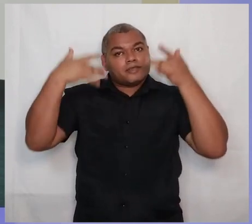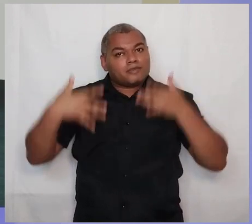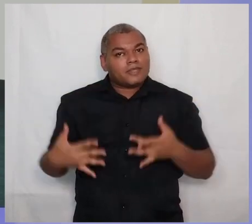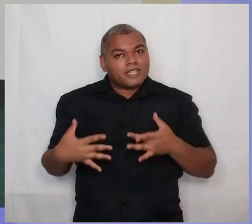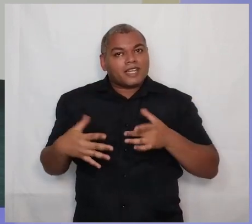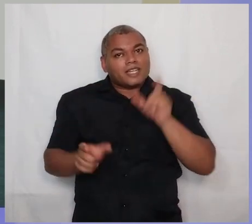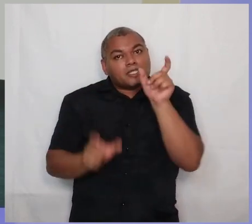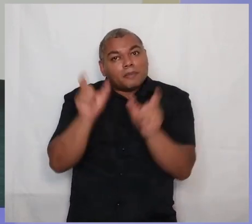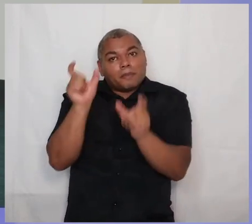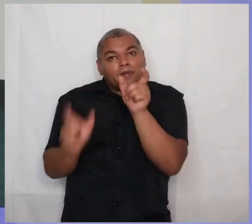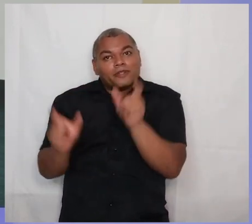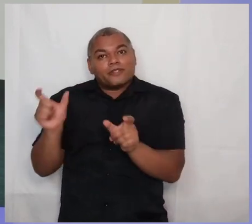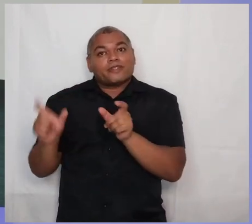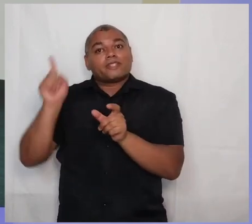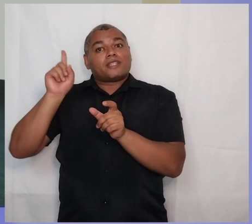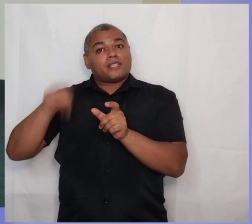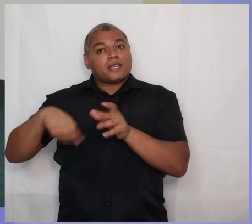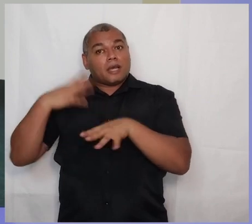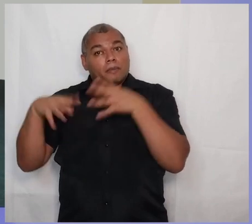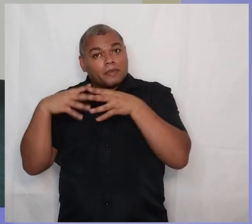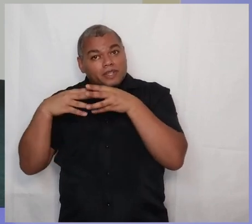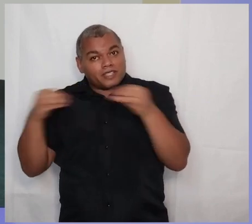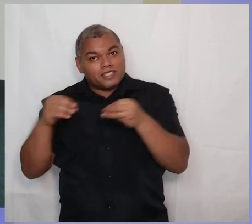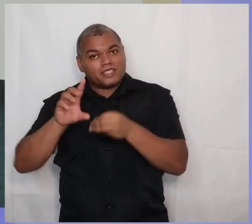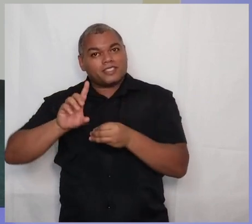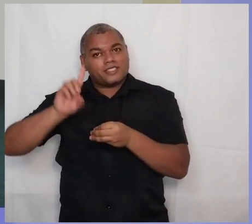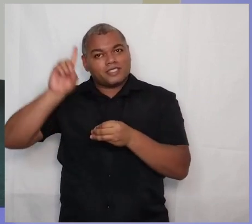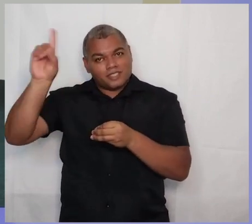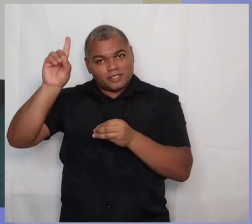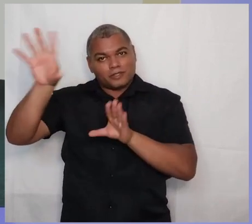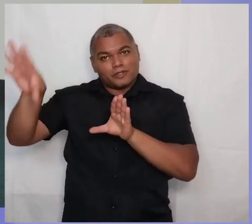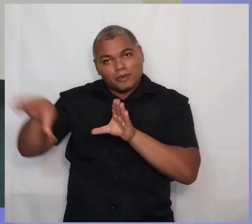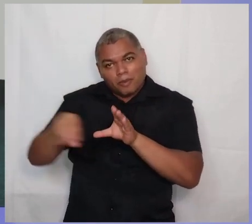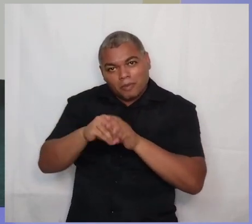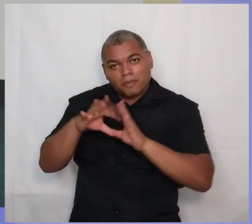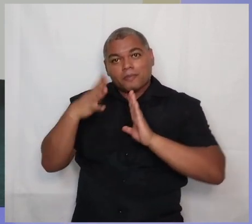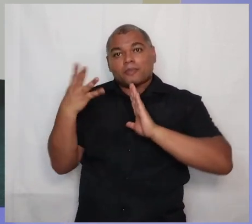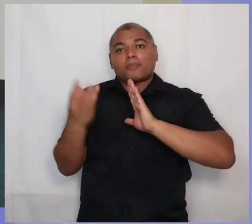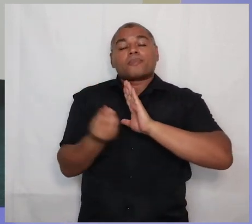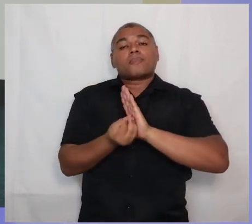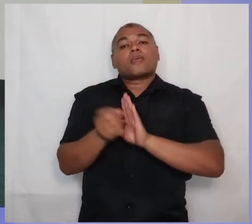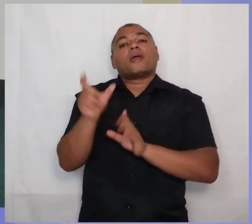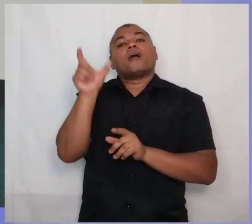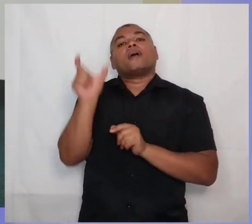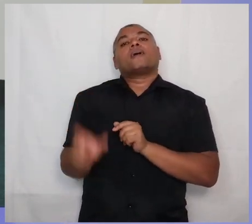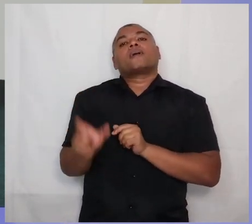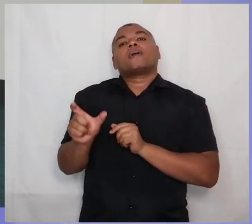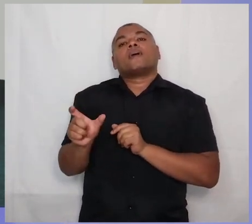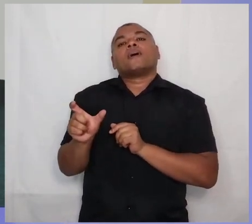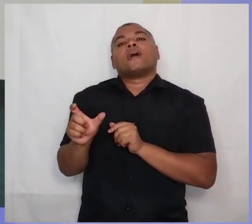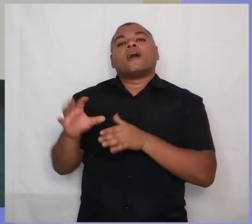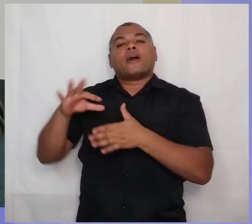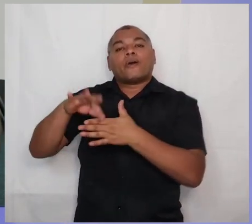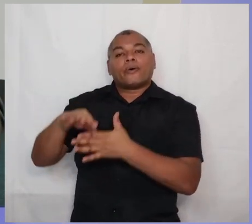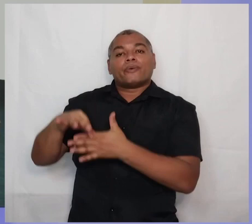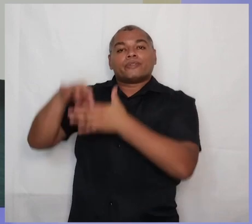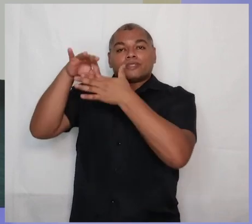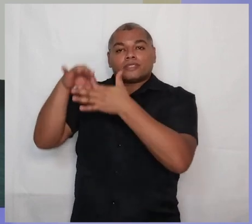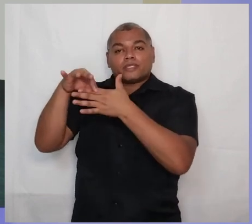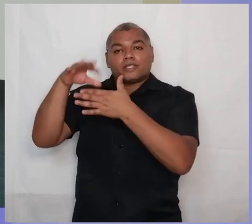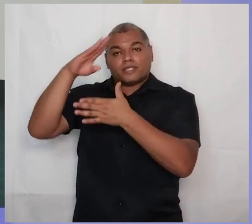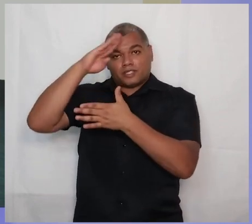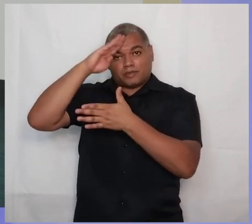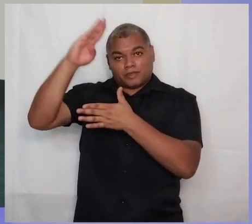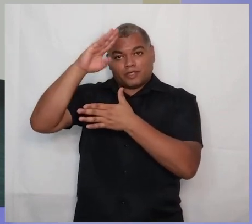presentes de Cristo para a igreja. E essas pessoas são os líderes, são os oficiais da igreja. Ele